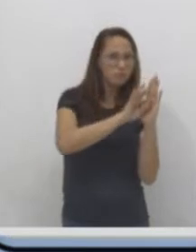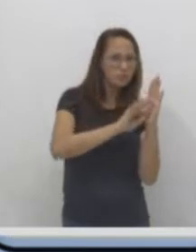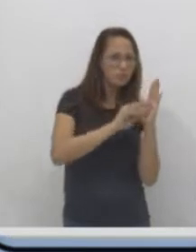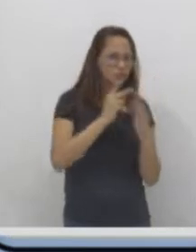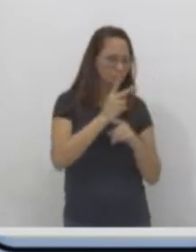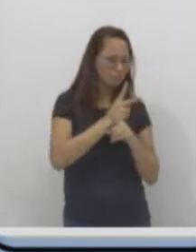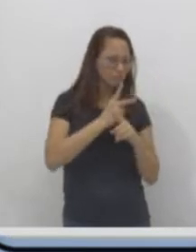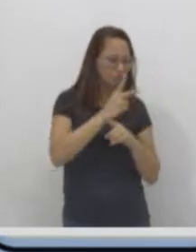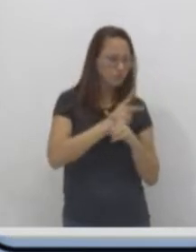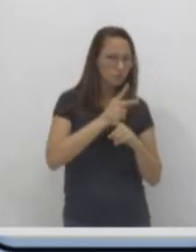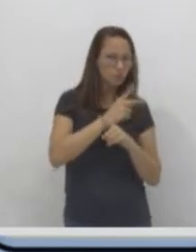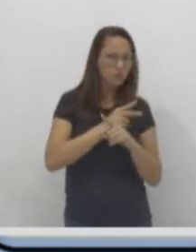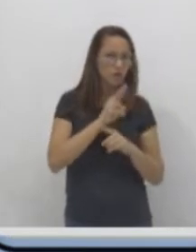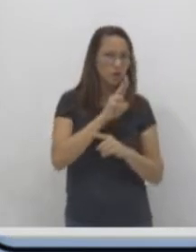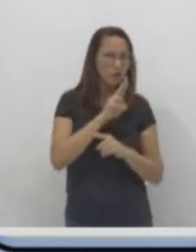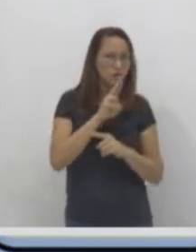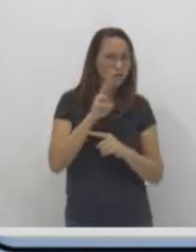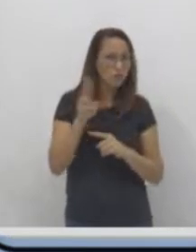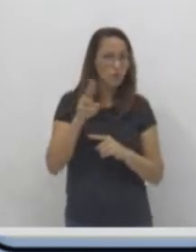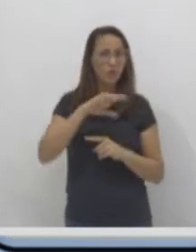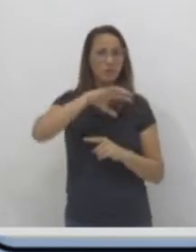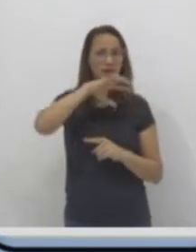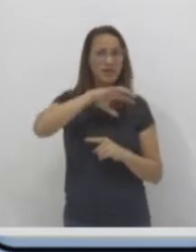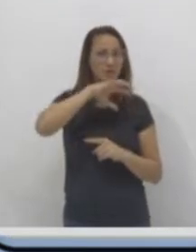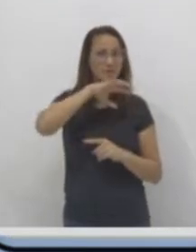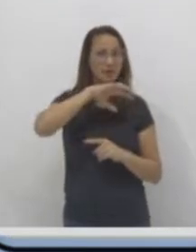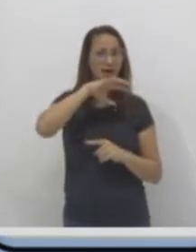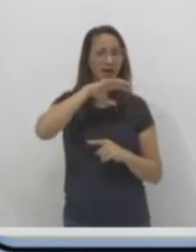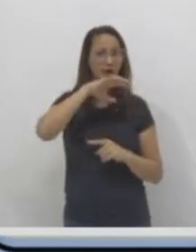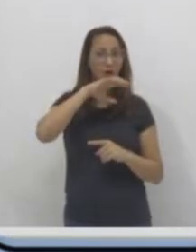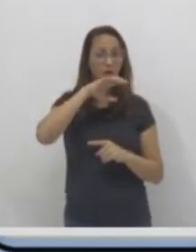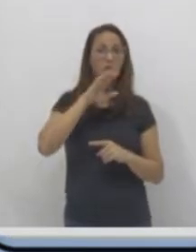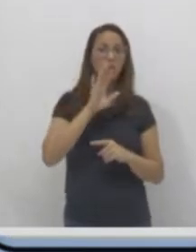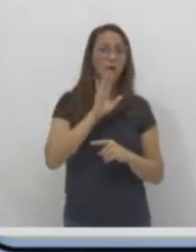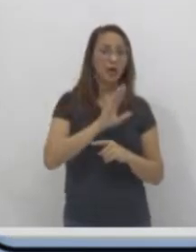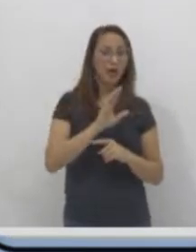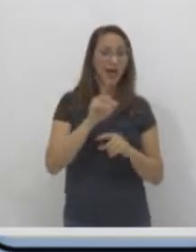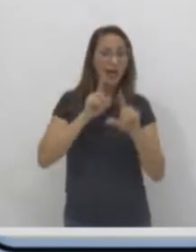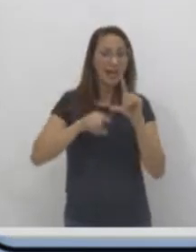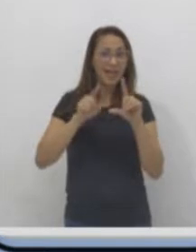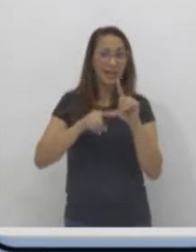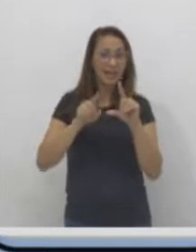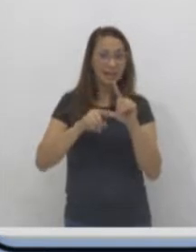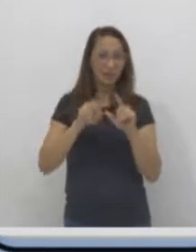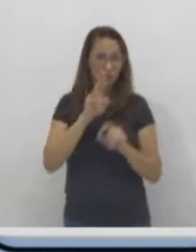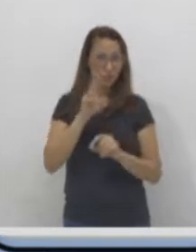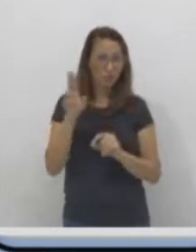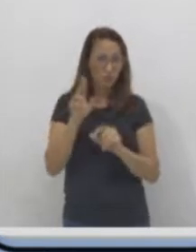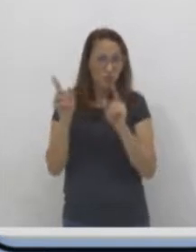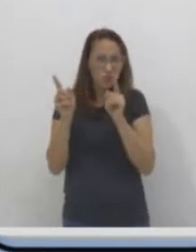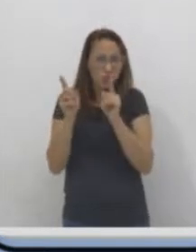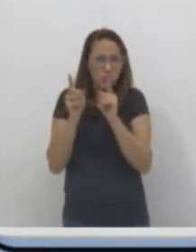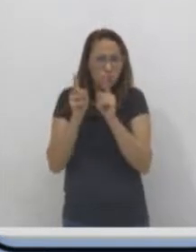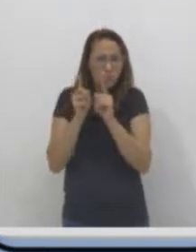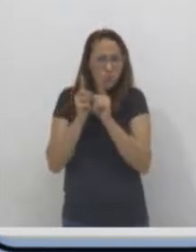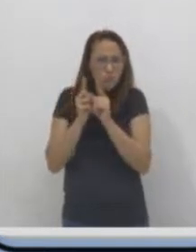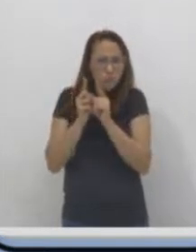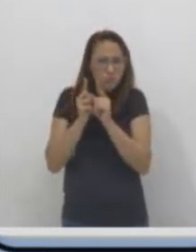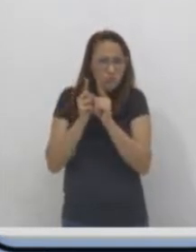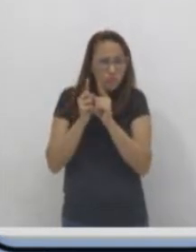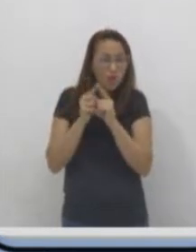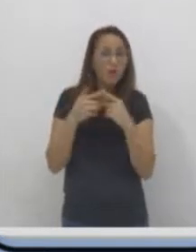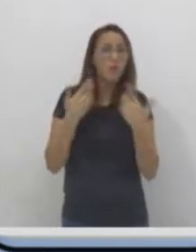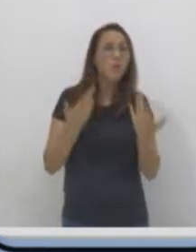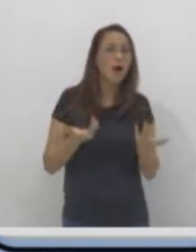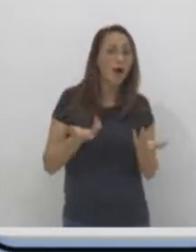com menor número de letras. Ou seja, você vai ver lá, você percebeu que no nosso poema tem vários animais. Vocês lembram?